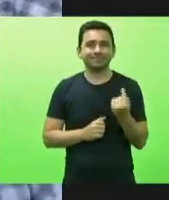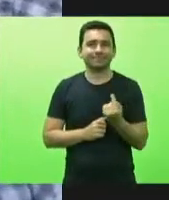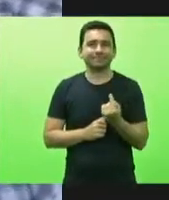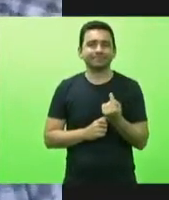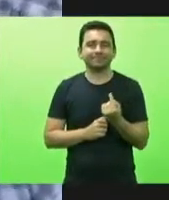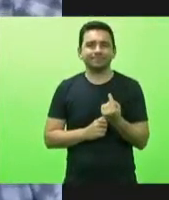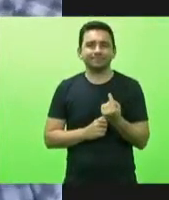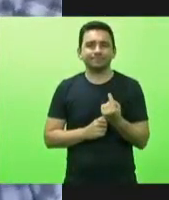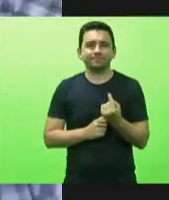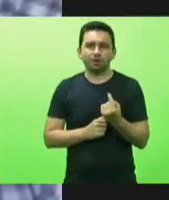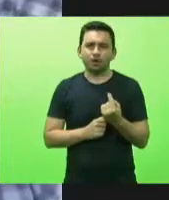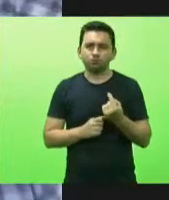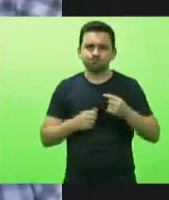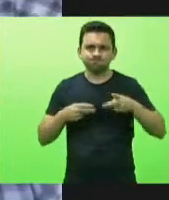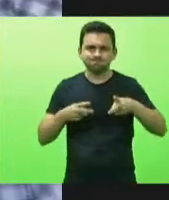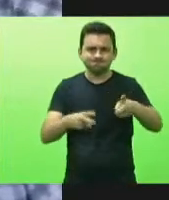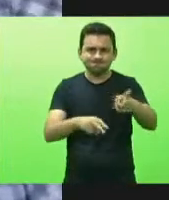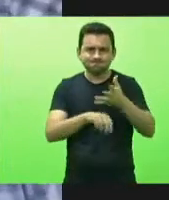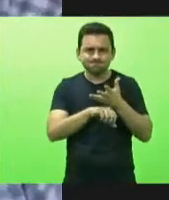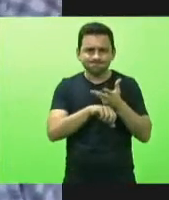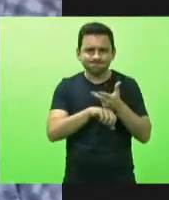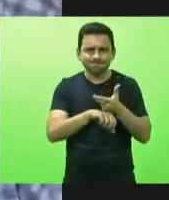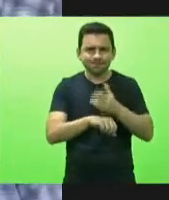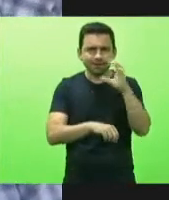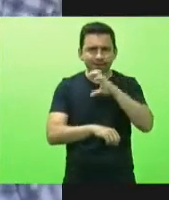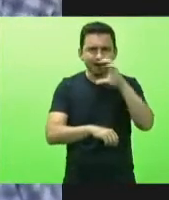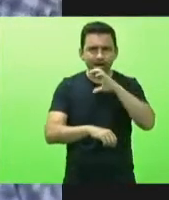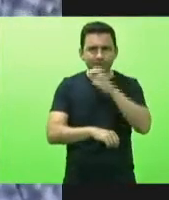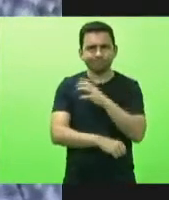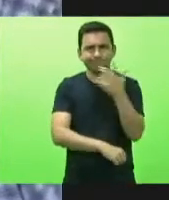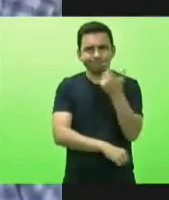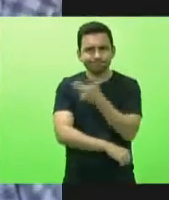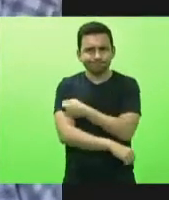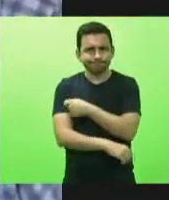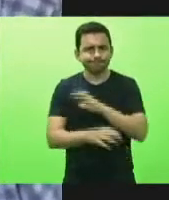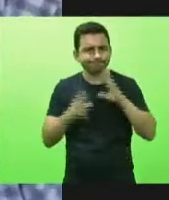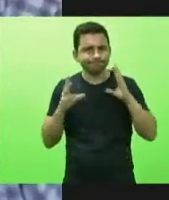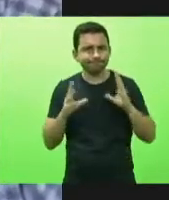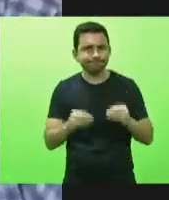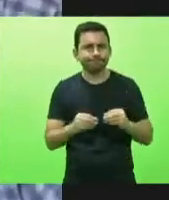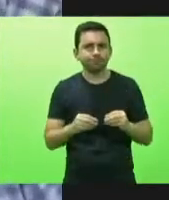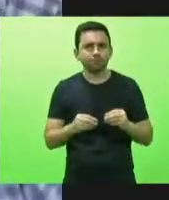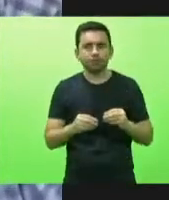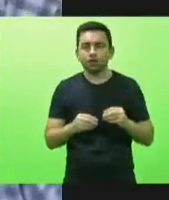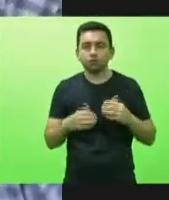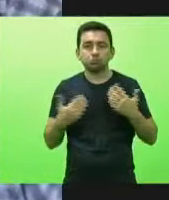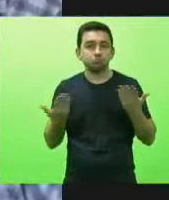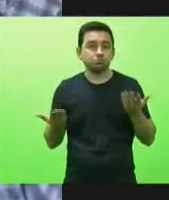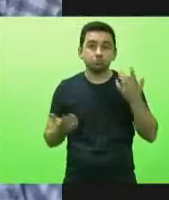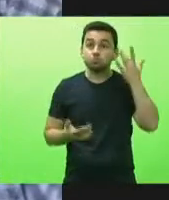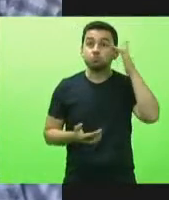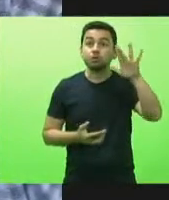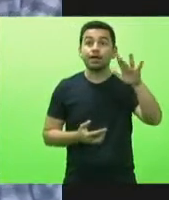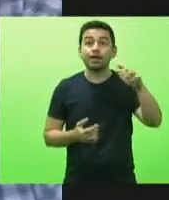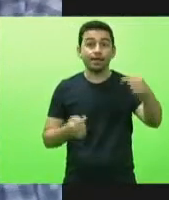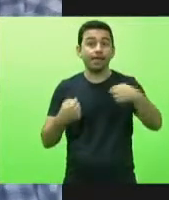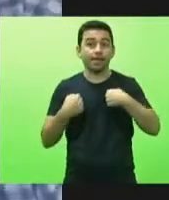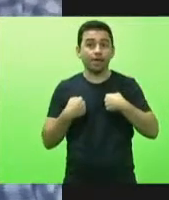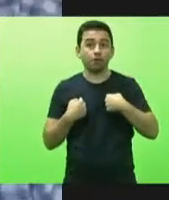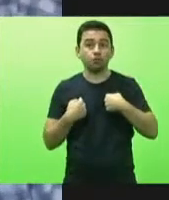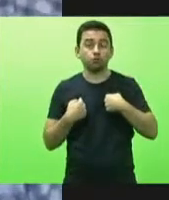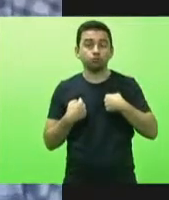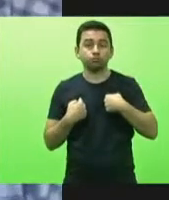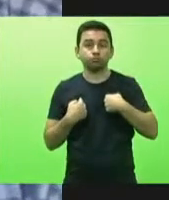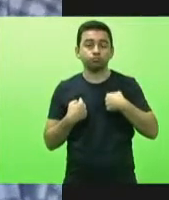nessa velocidade de vacina não sei quando que chegará a minha vez de tomar vacina